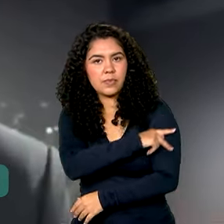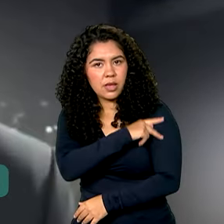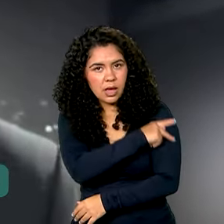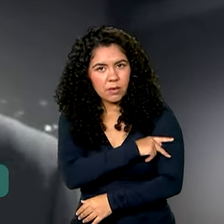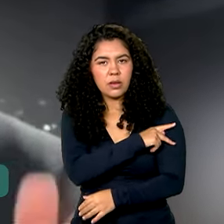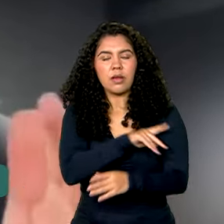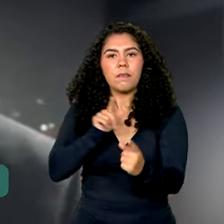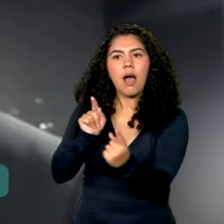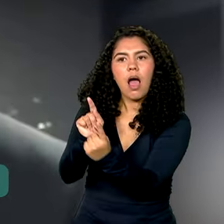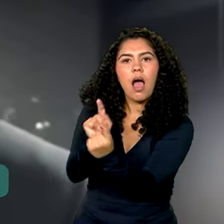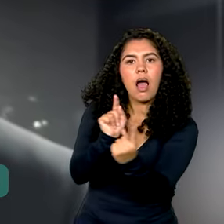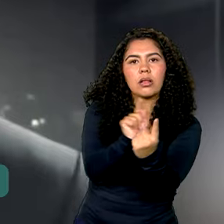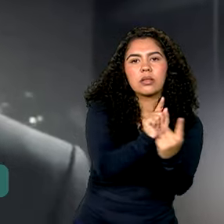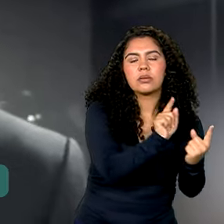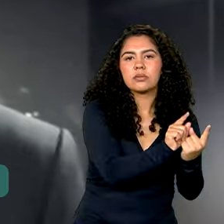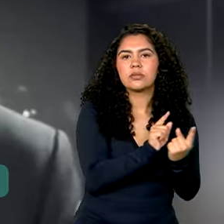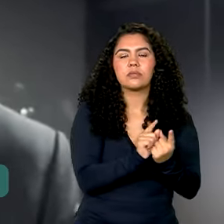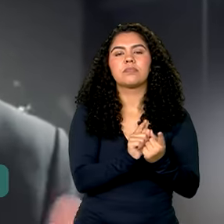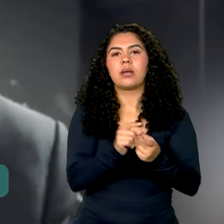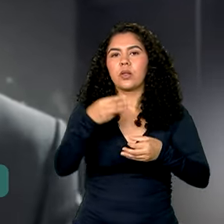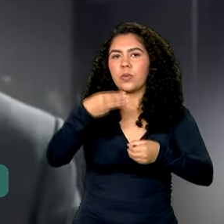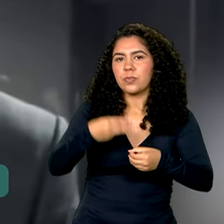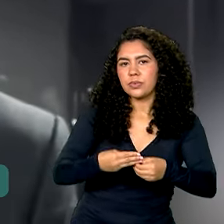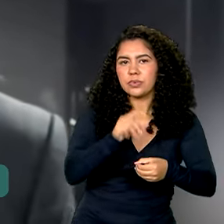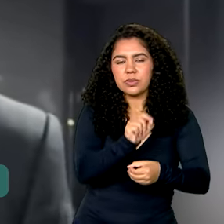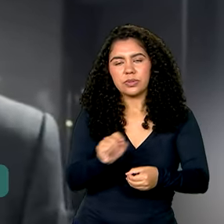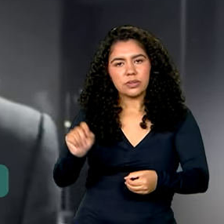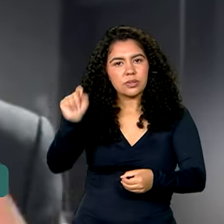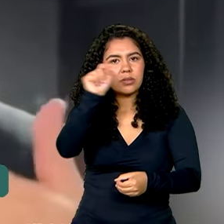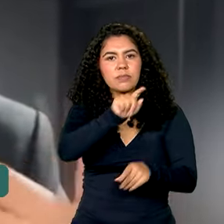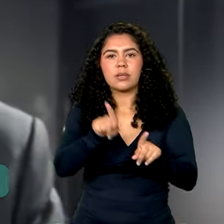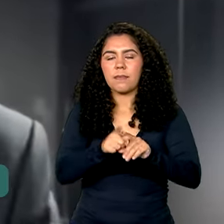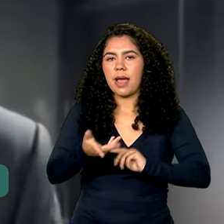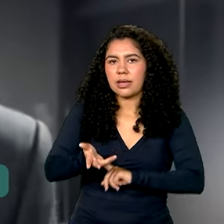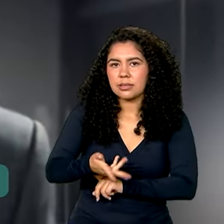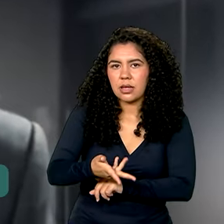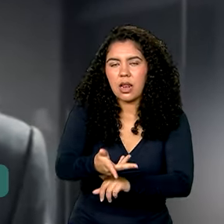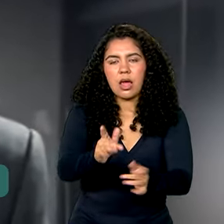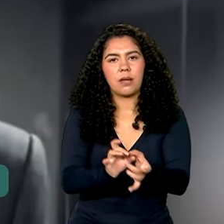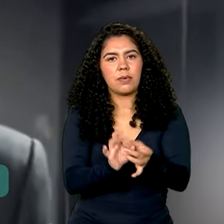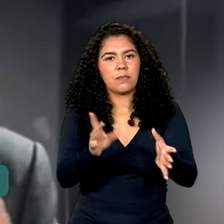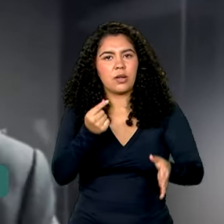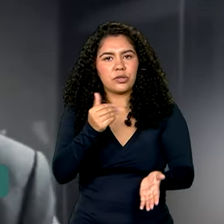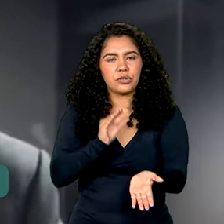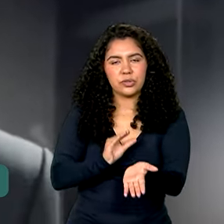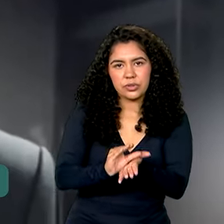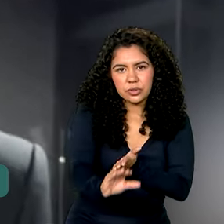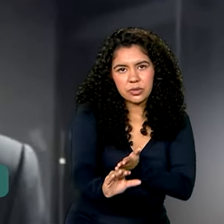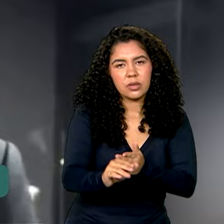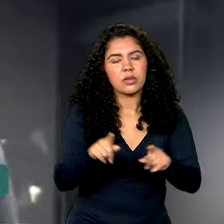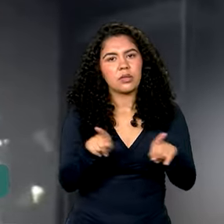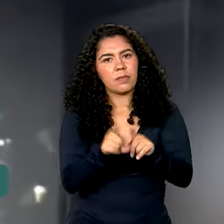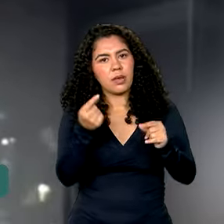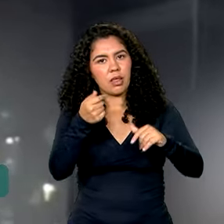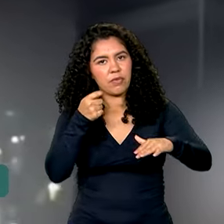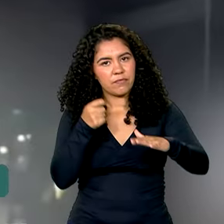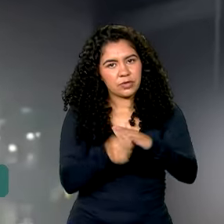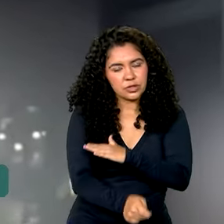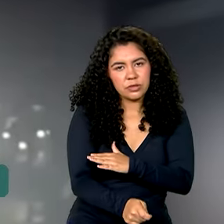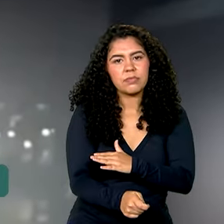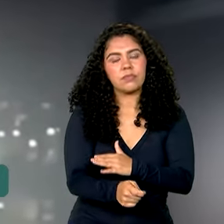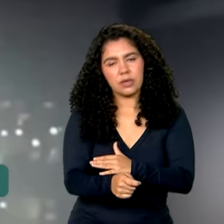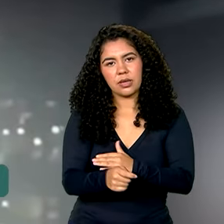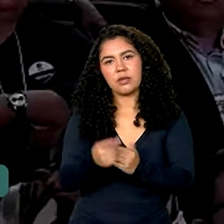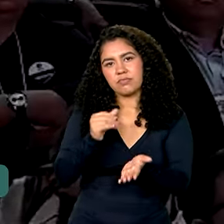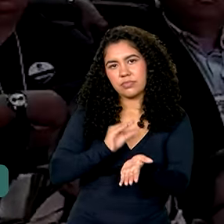para atender cada município, acelerar a execução dos recursos, a liberação dos recursos, dos investimentos e